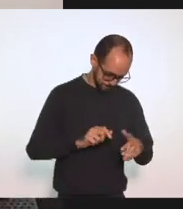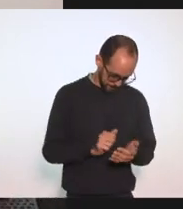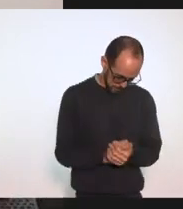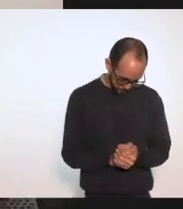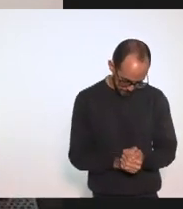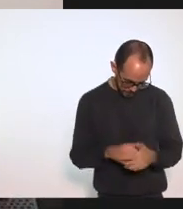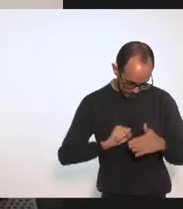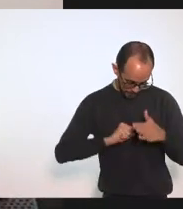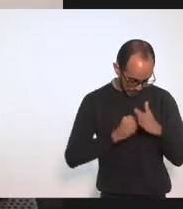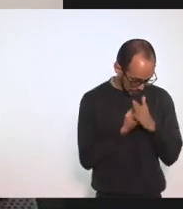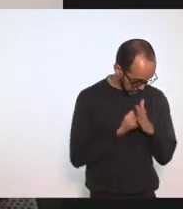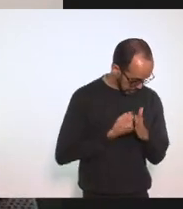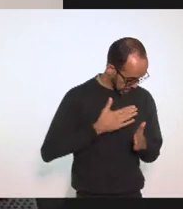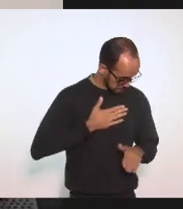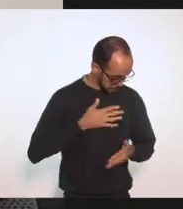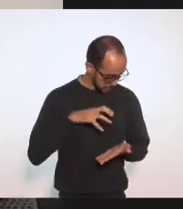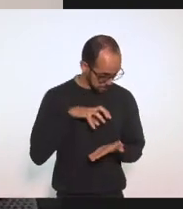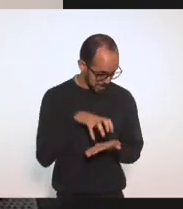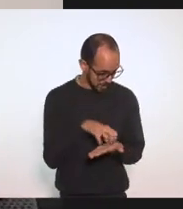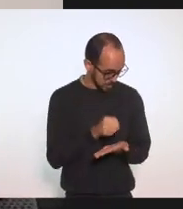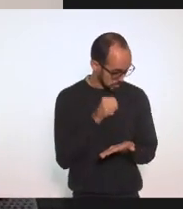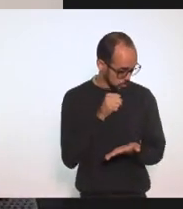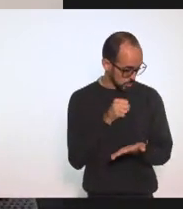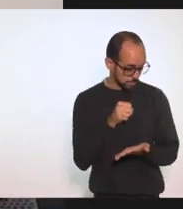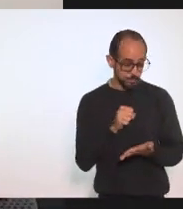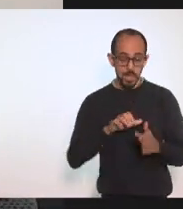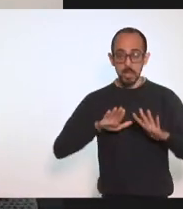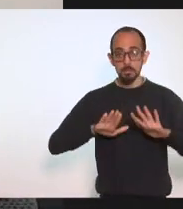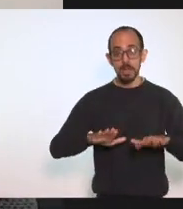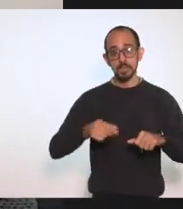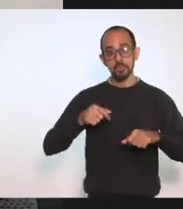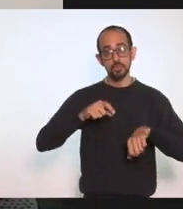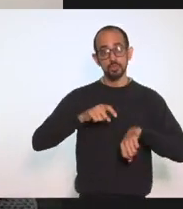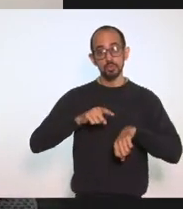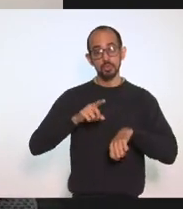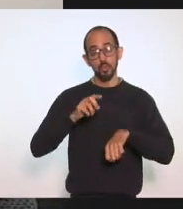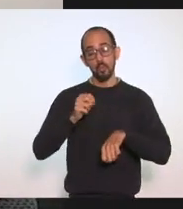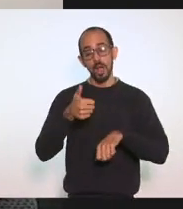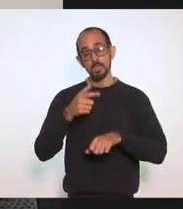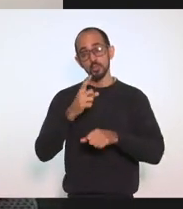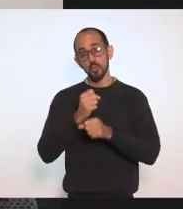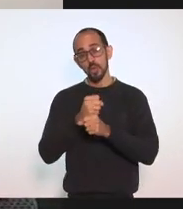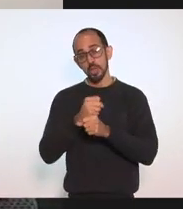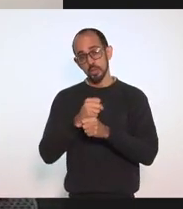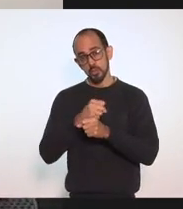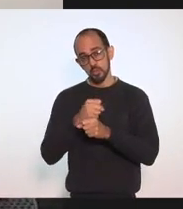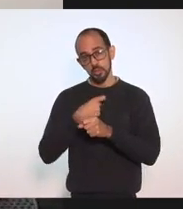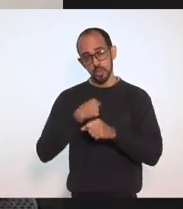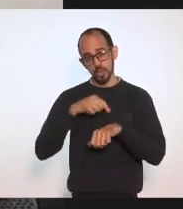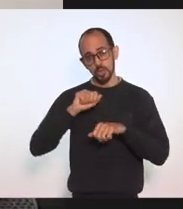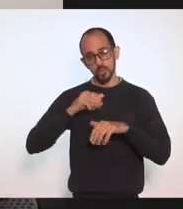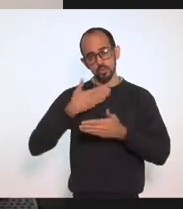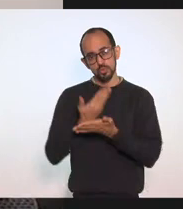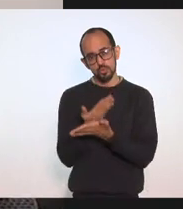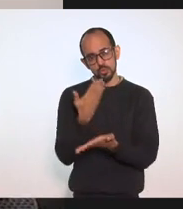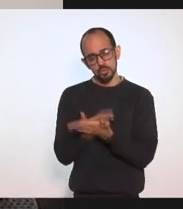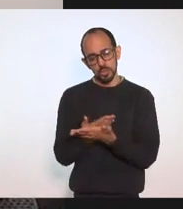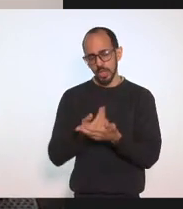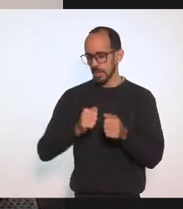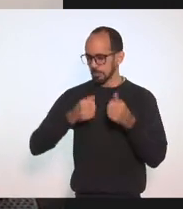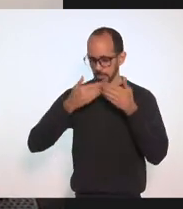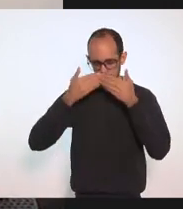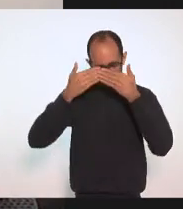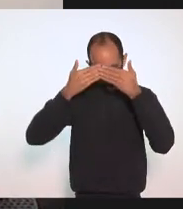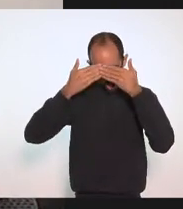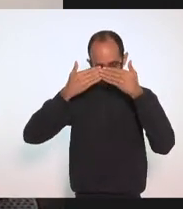Trancar A minha Matrícula Mas o Período De quase Um ano Que pude Cursar Me abriu Novos